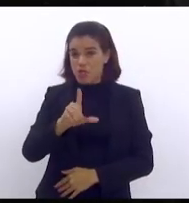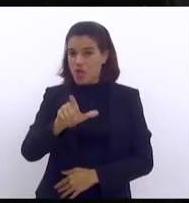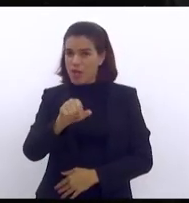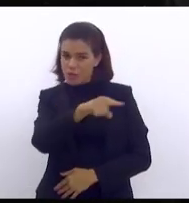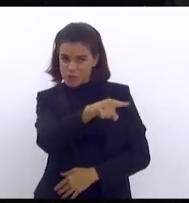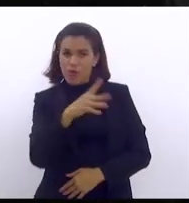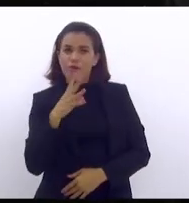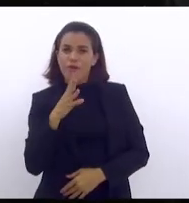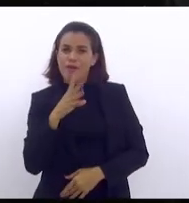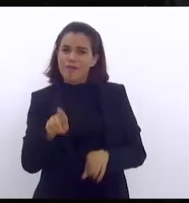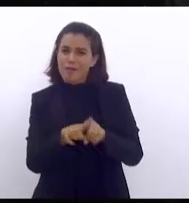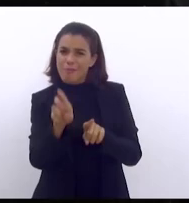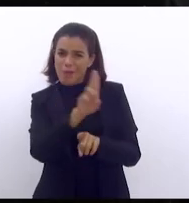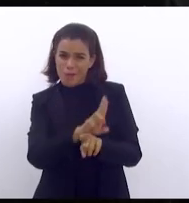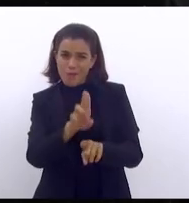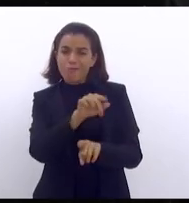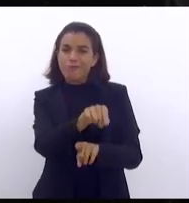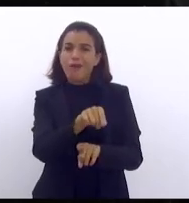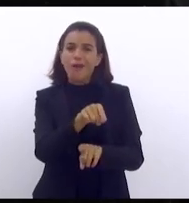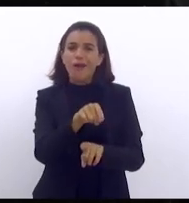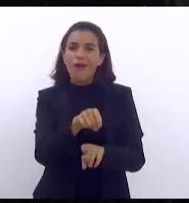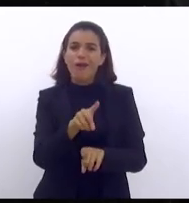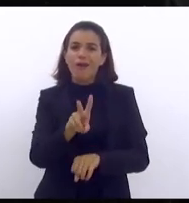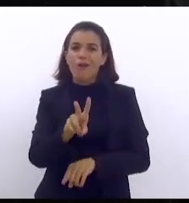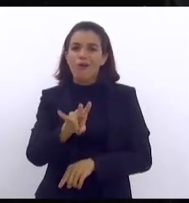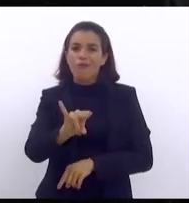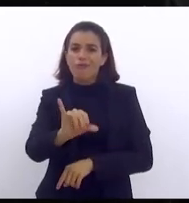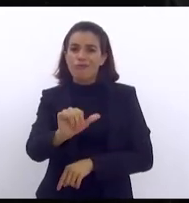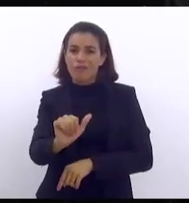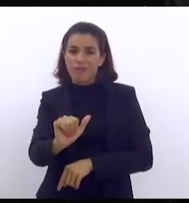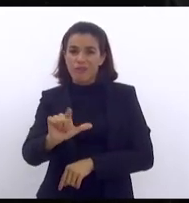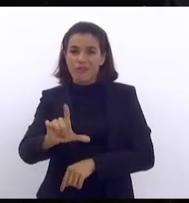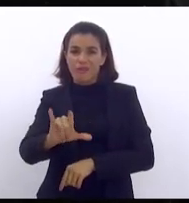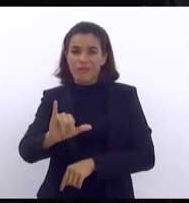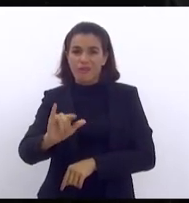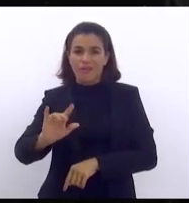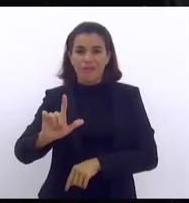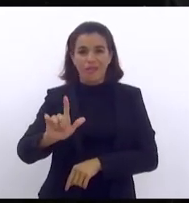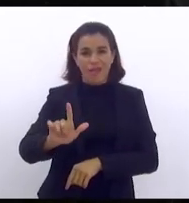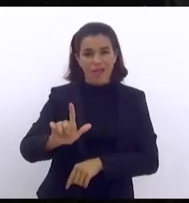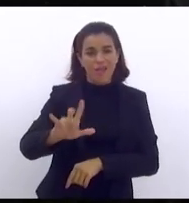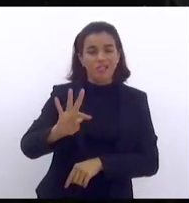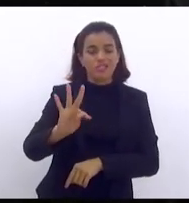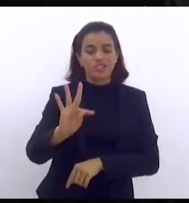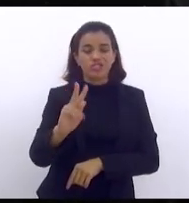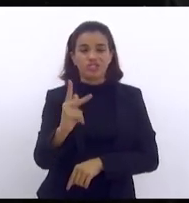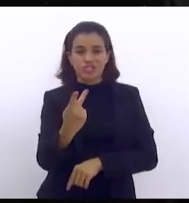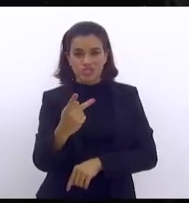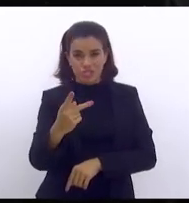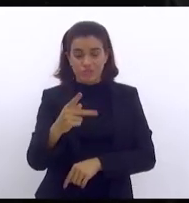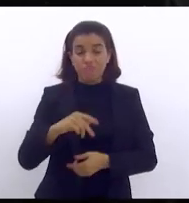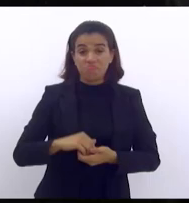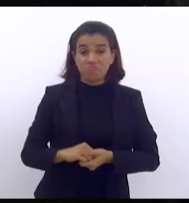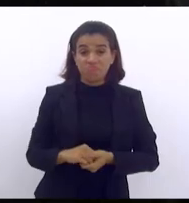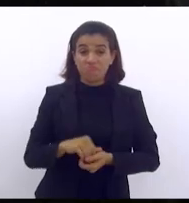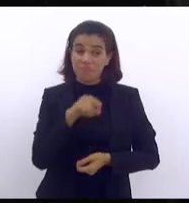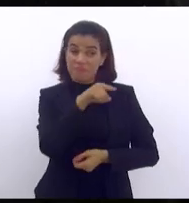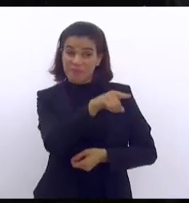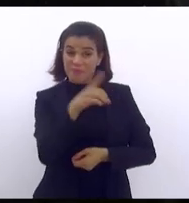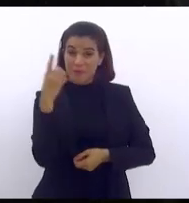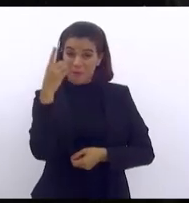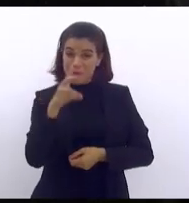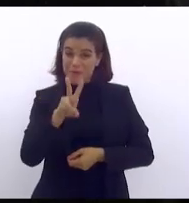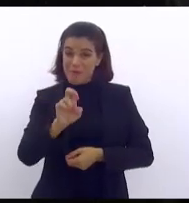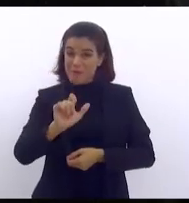e usa que é a Via Light e lá a outra que o deputado Val usa muito